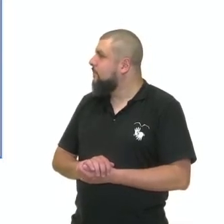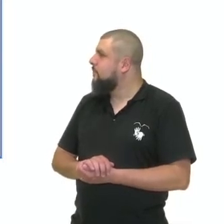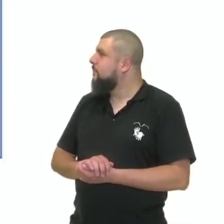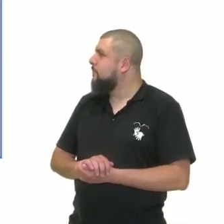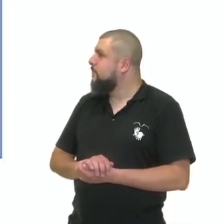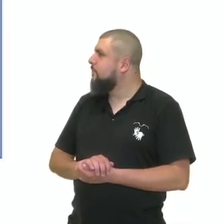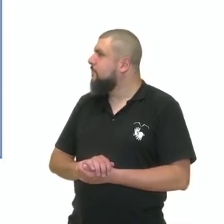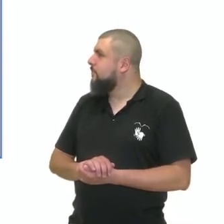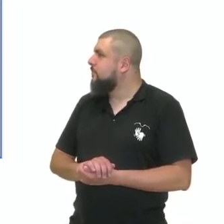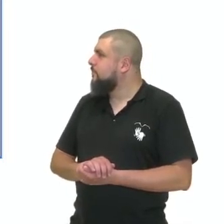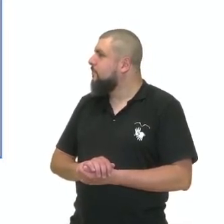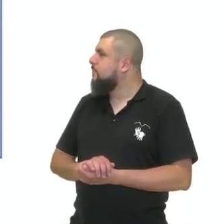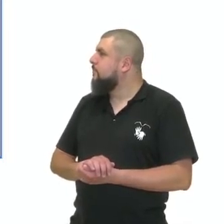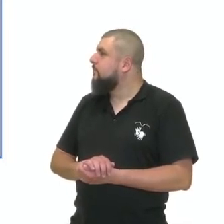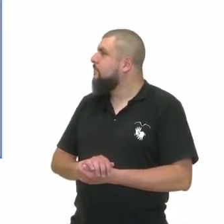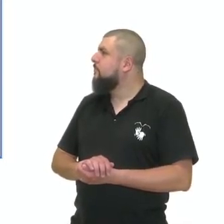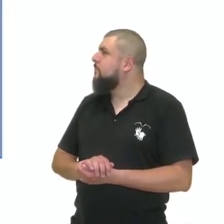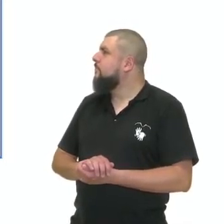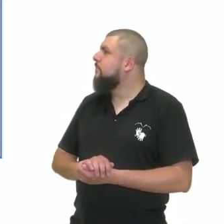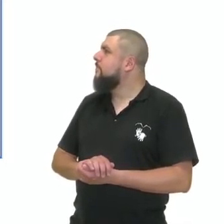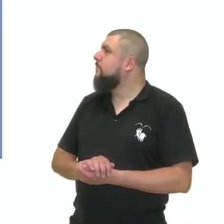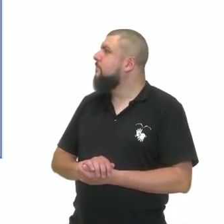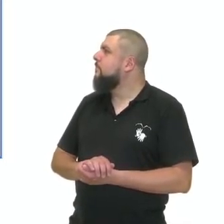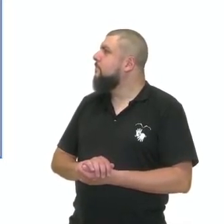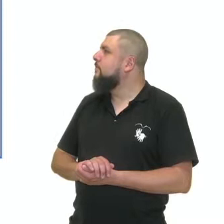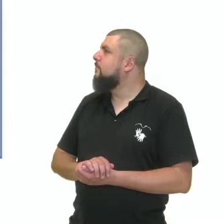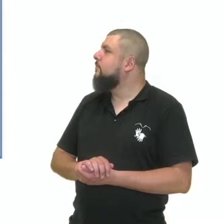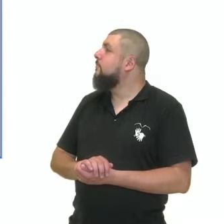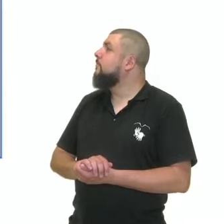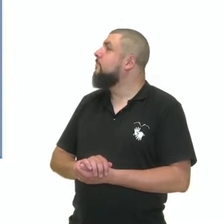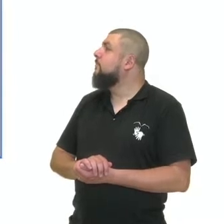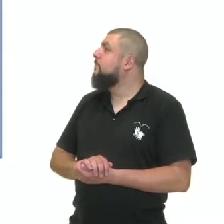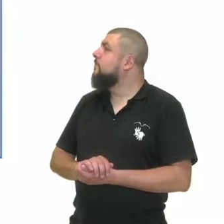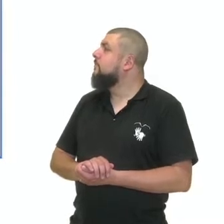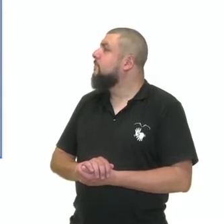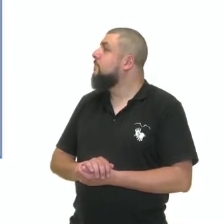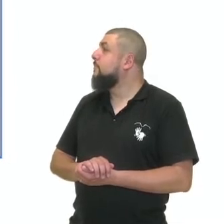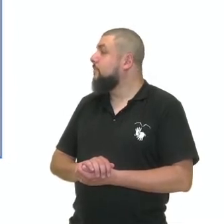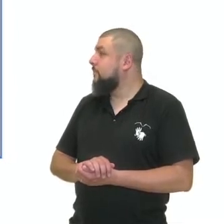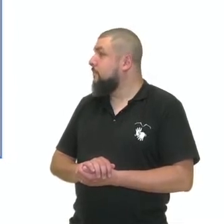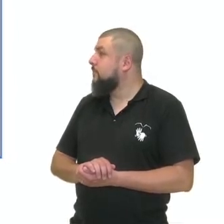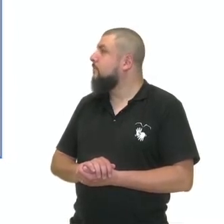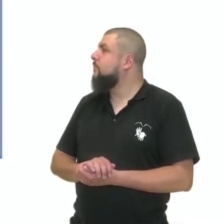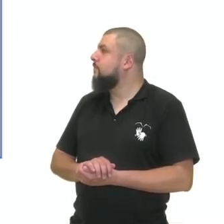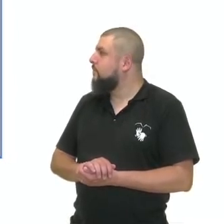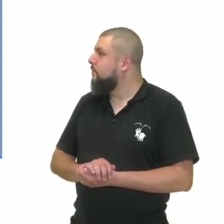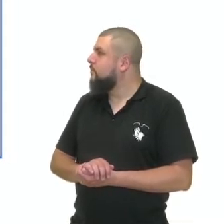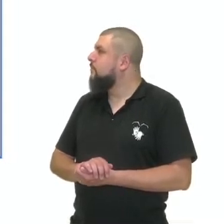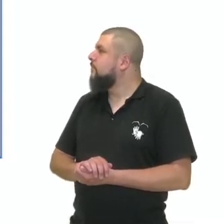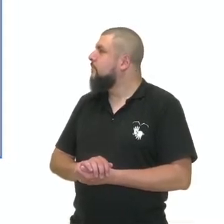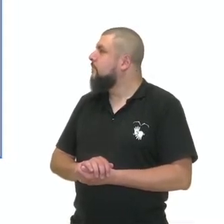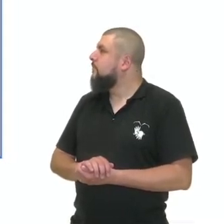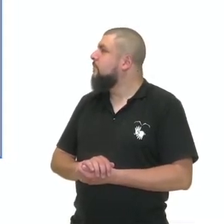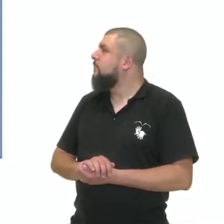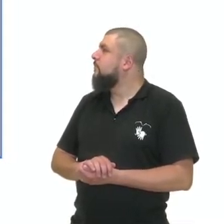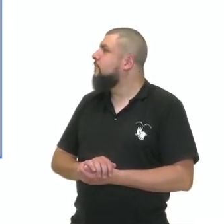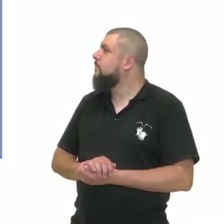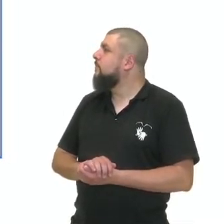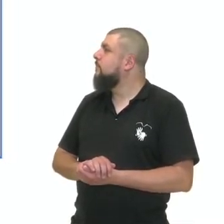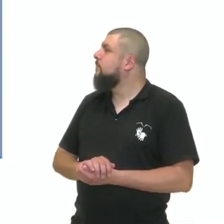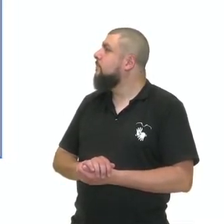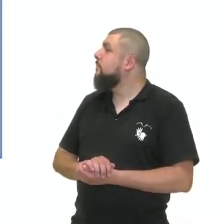Para os empiristas, a fonte primeira do conhecimento é a experiência sensível, enquanto para os